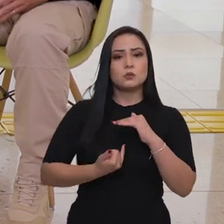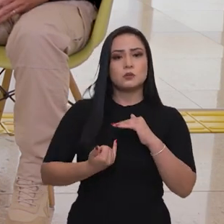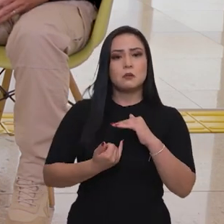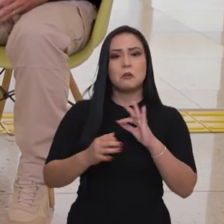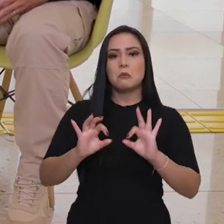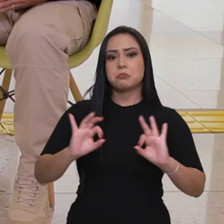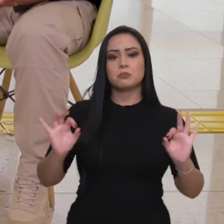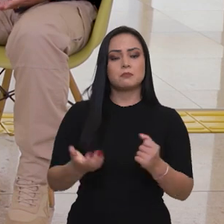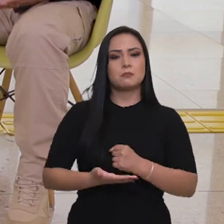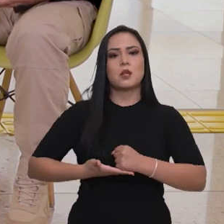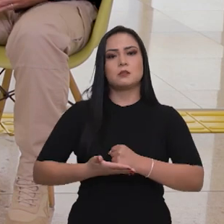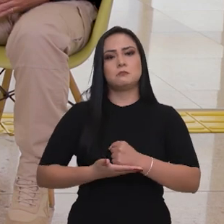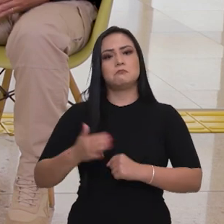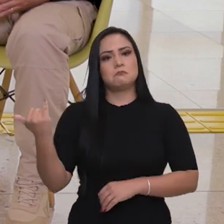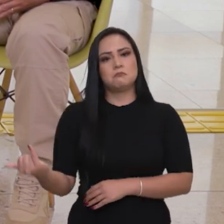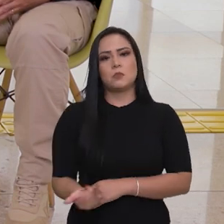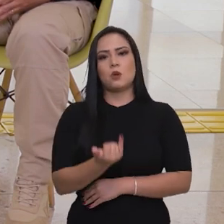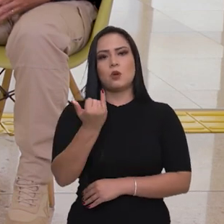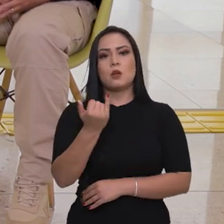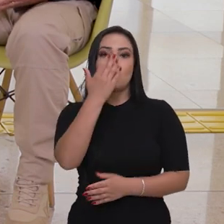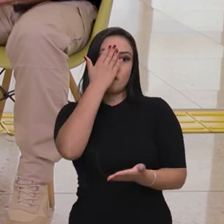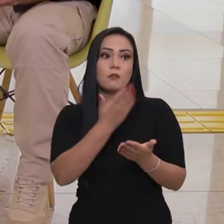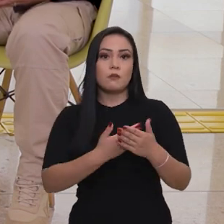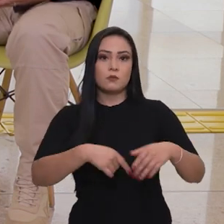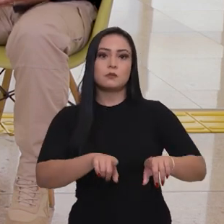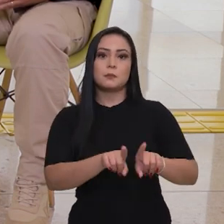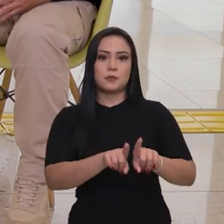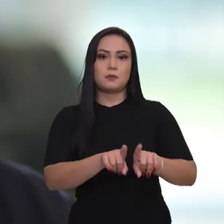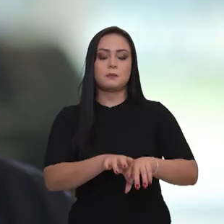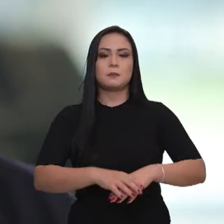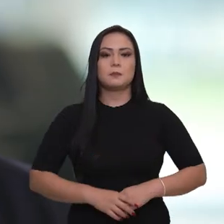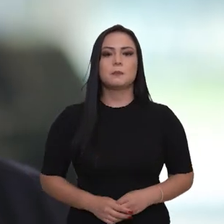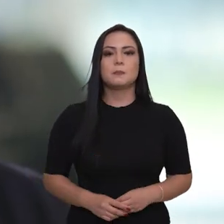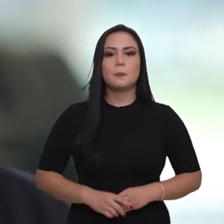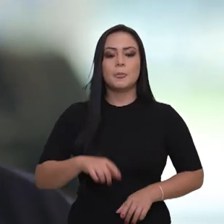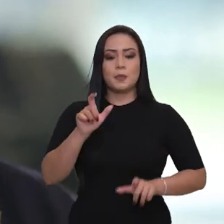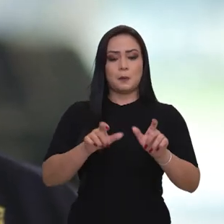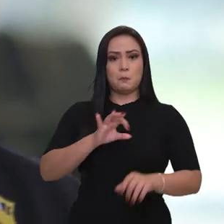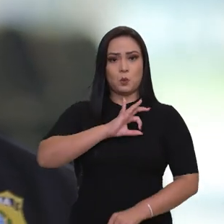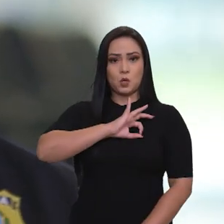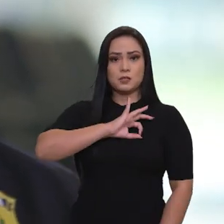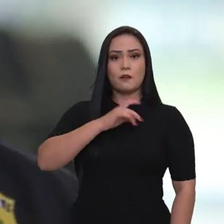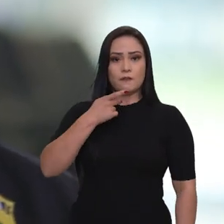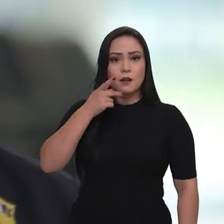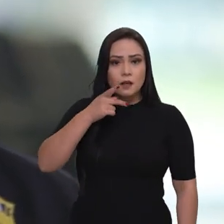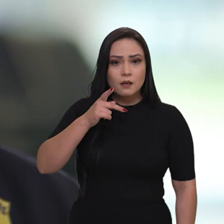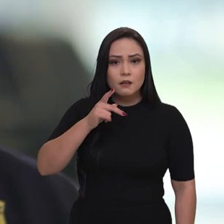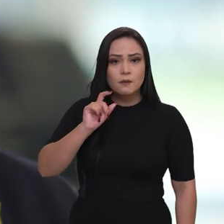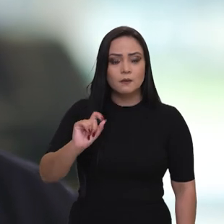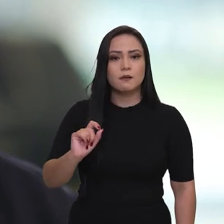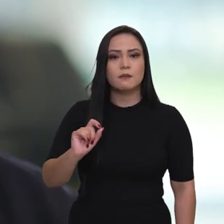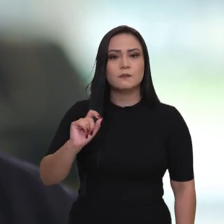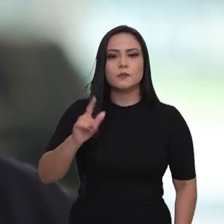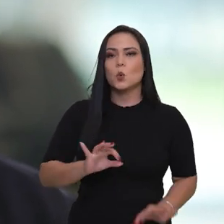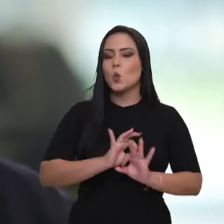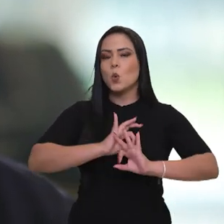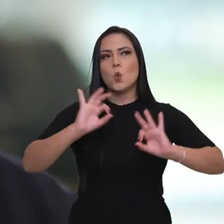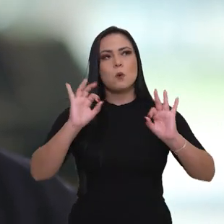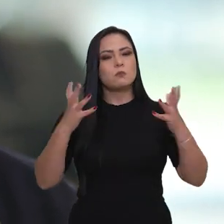instituição essencial e confiável. Os nossos policiais, como eu falei, são